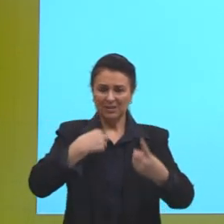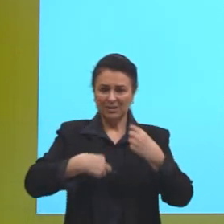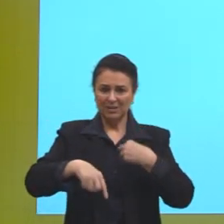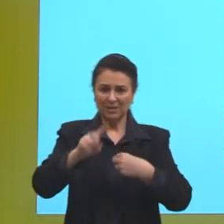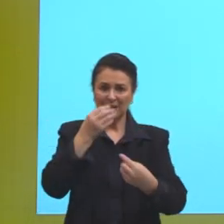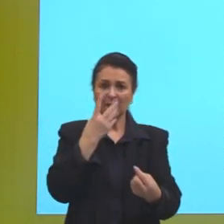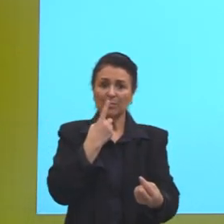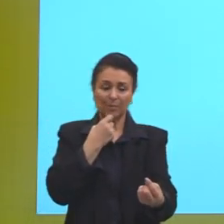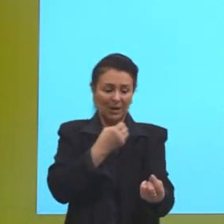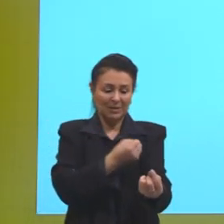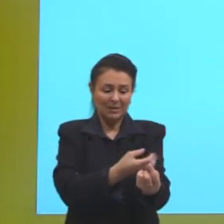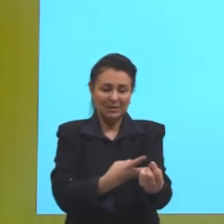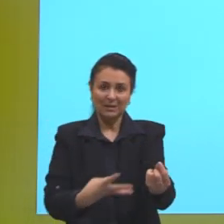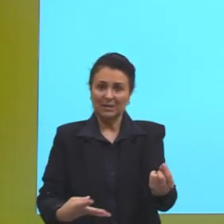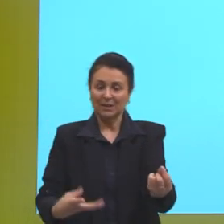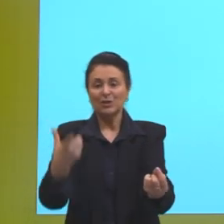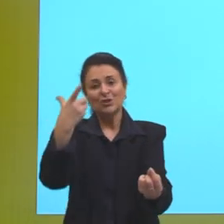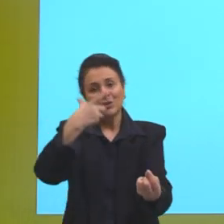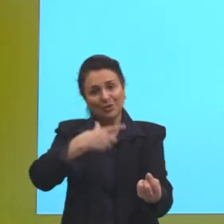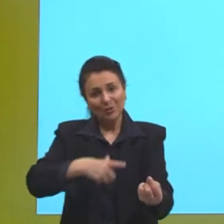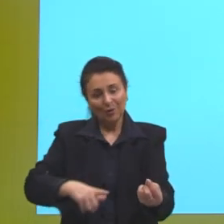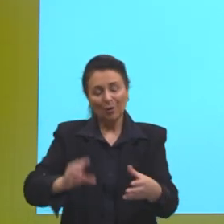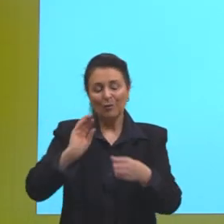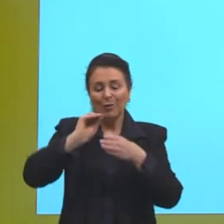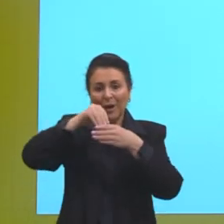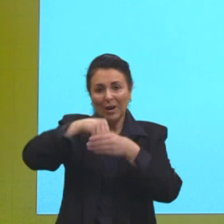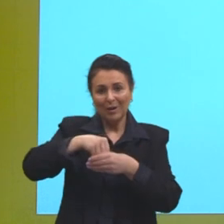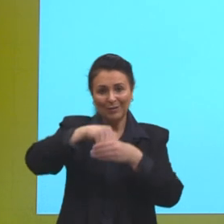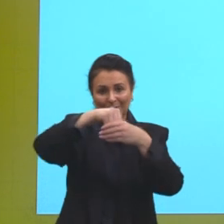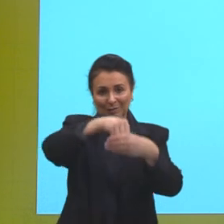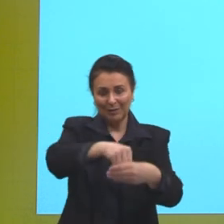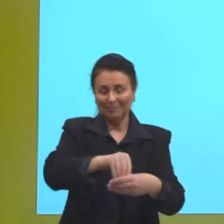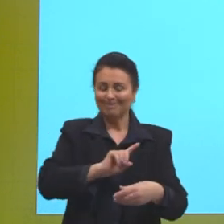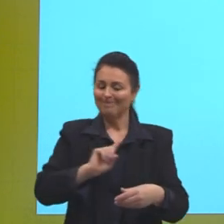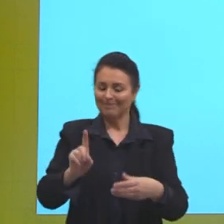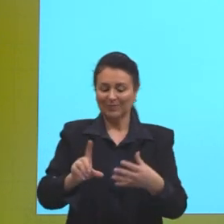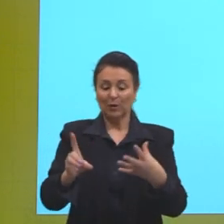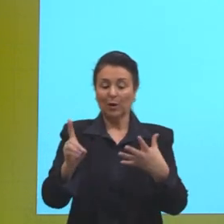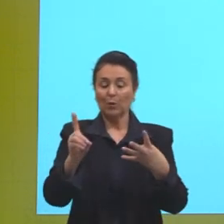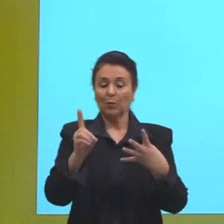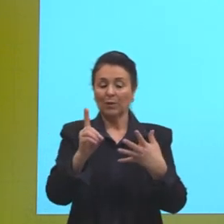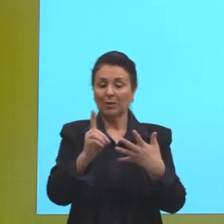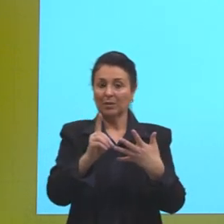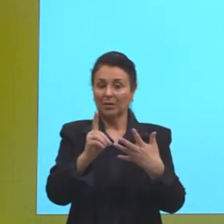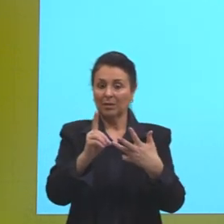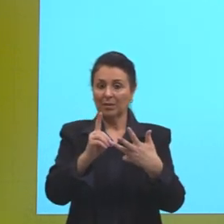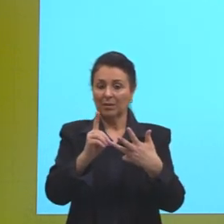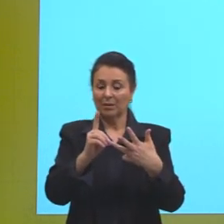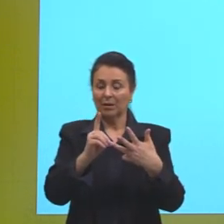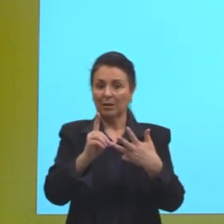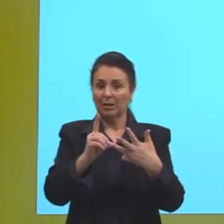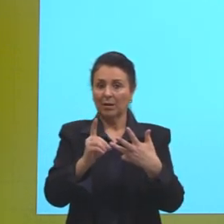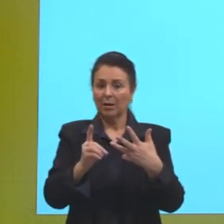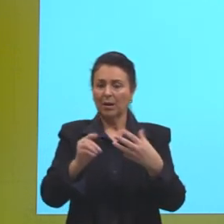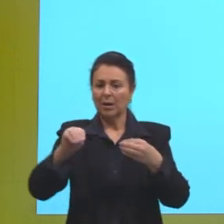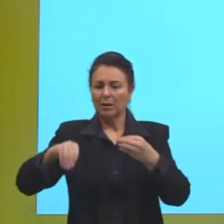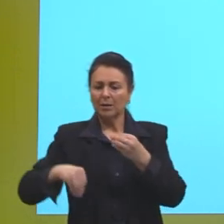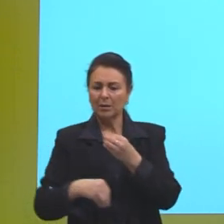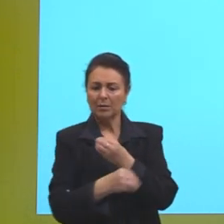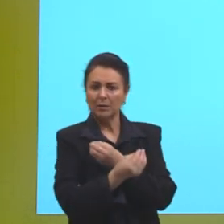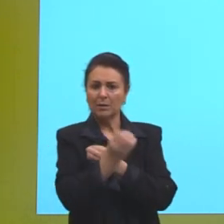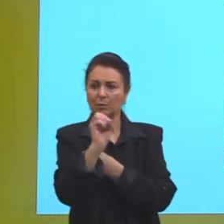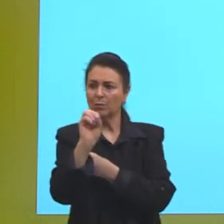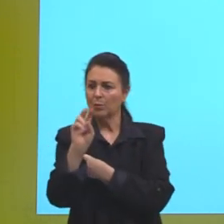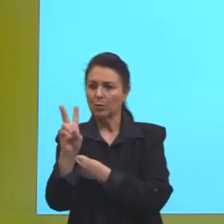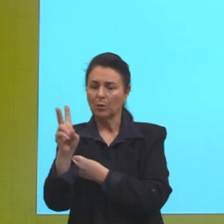a função de novo da hemoglobina. Então, não é. Letra D, a transferência do oxigênio do